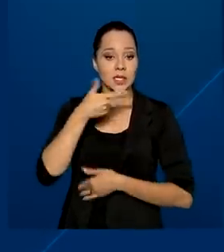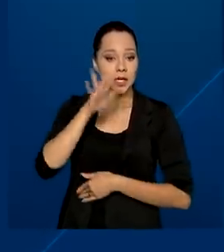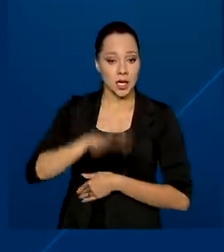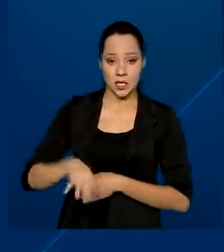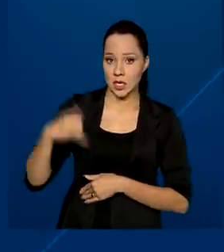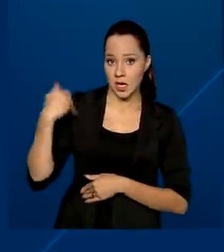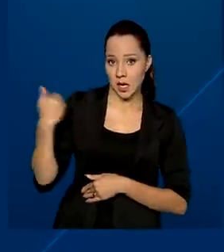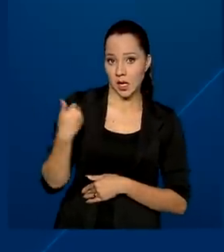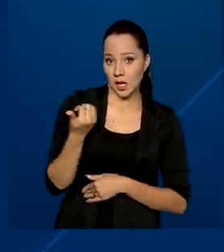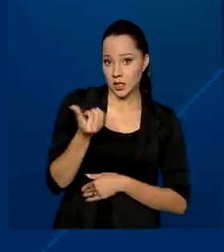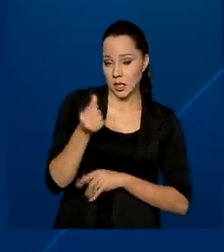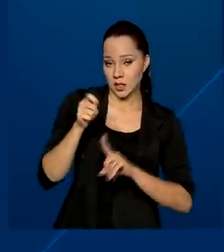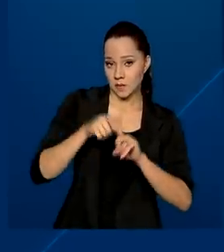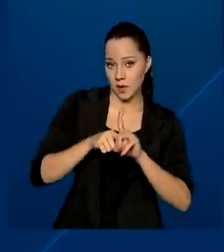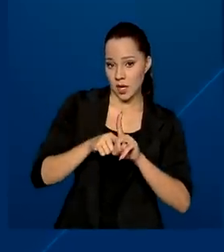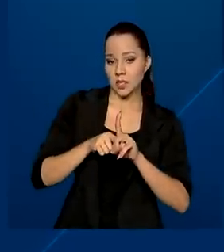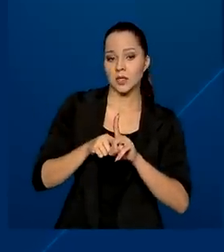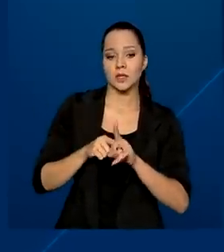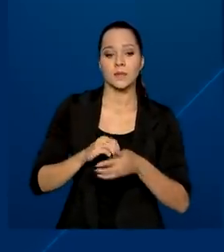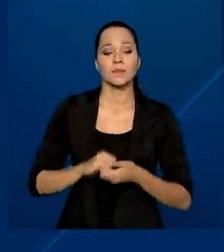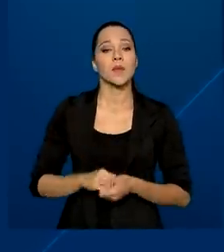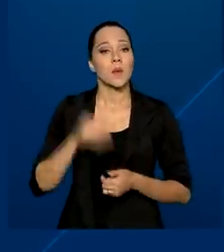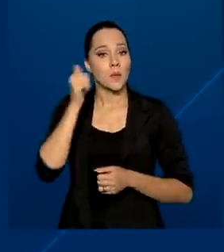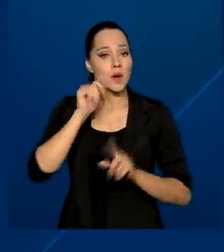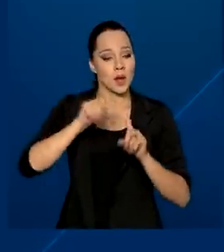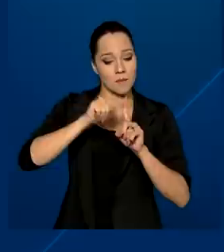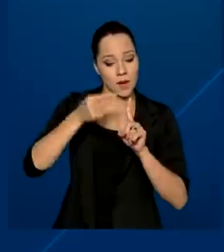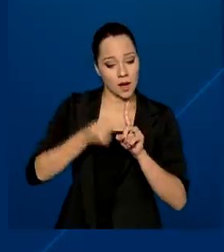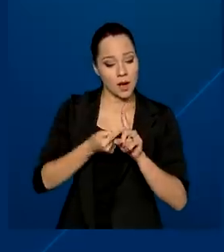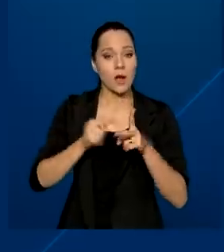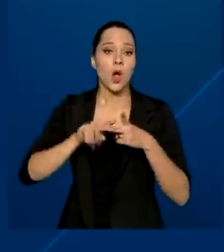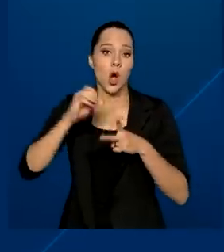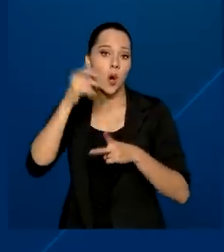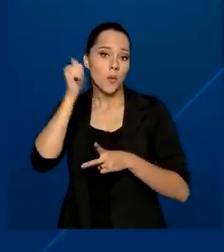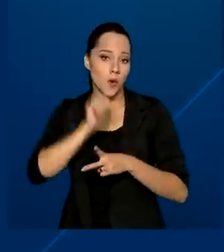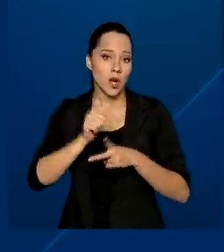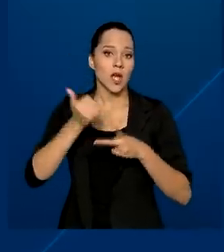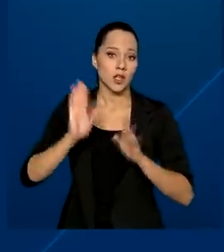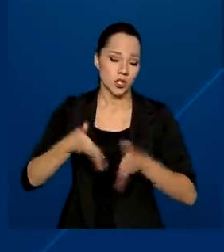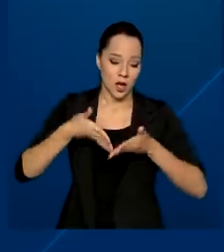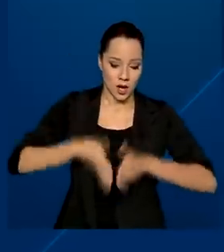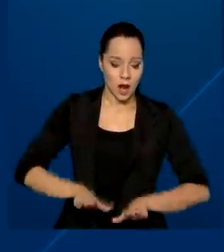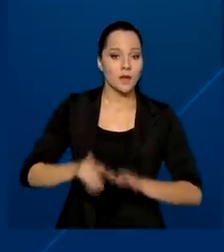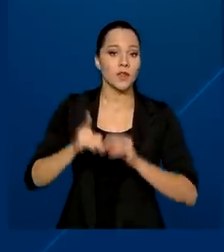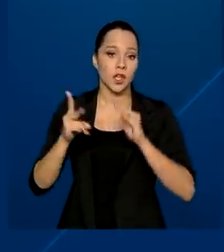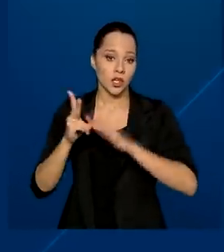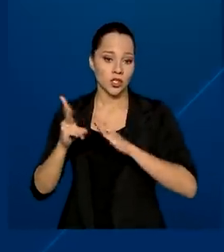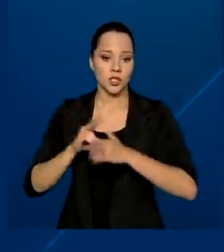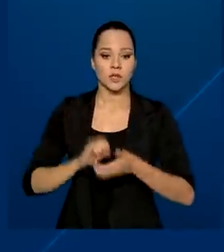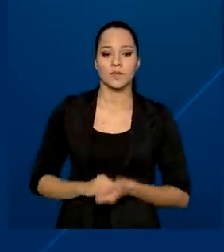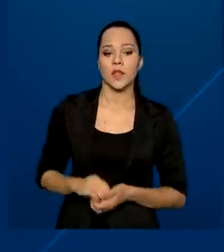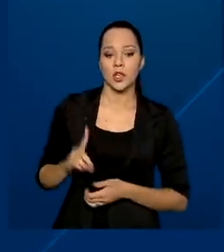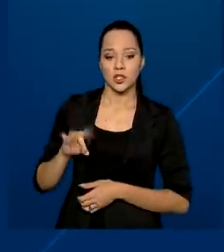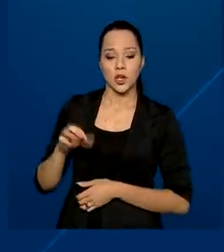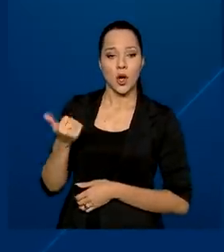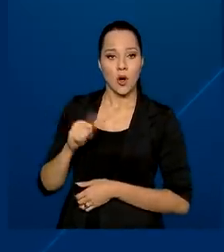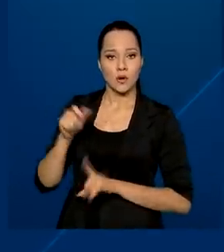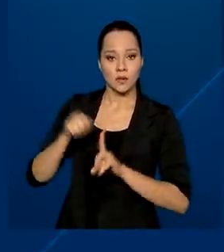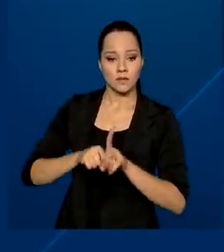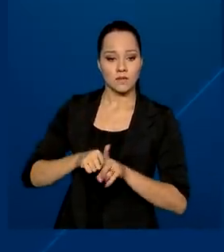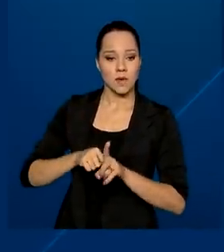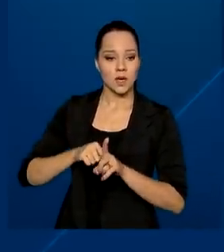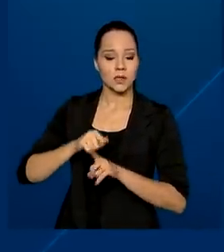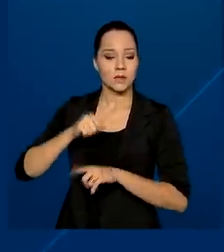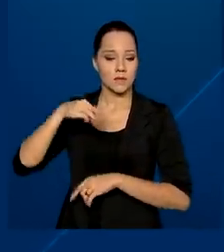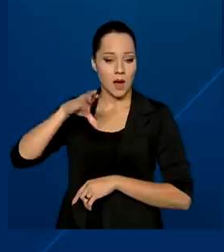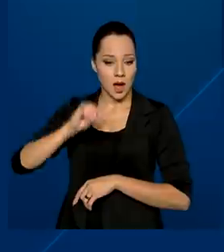meses a menores de seis anos, gestantes, mulheres em período pós-parto, indígenas e trabalhadores da saúde. De 11 de maio a 8 de junho,